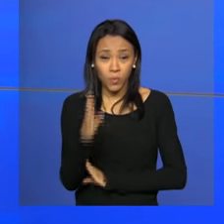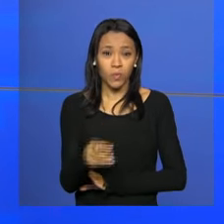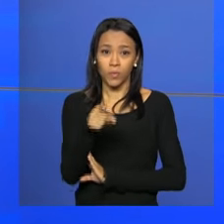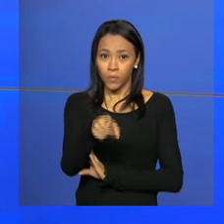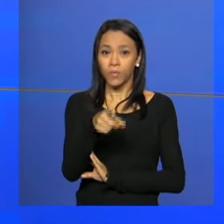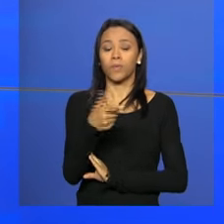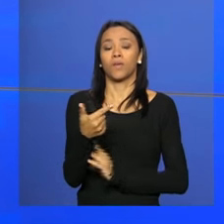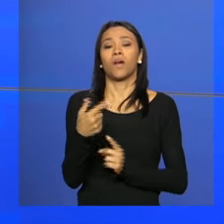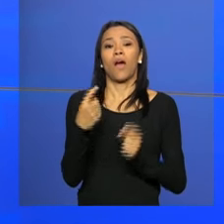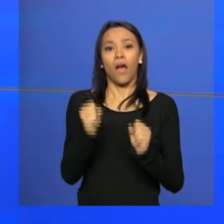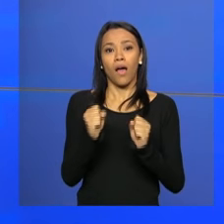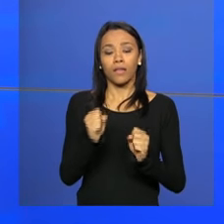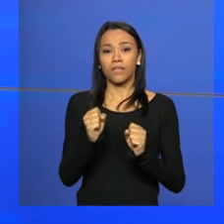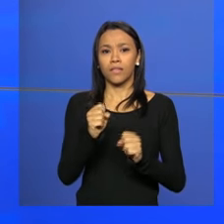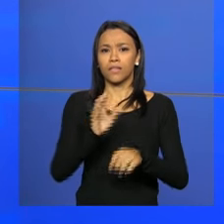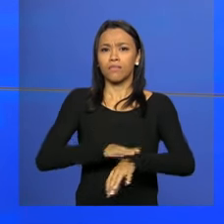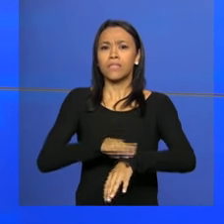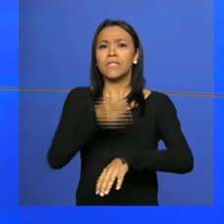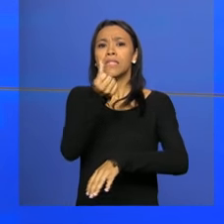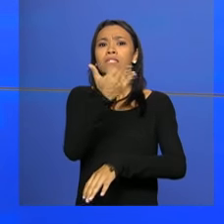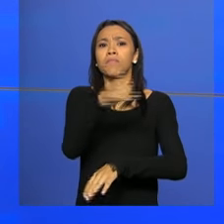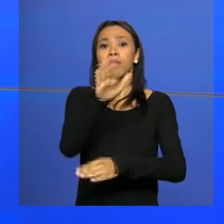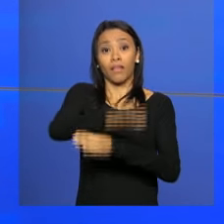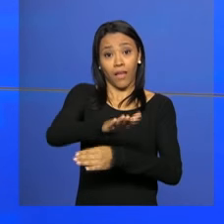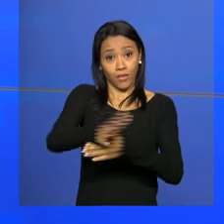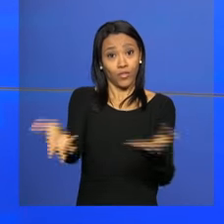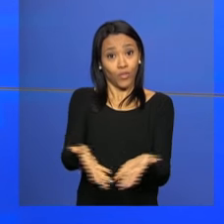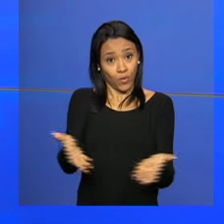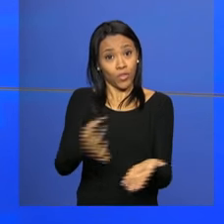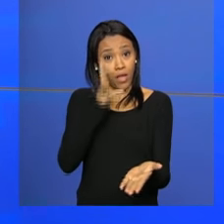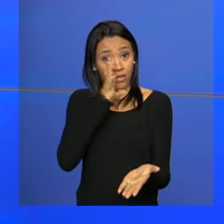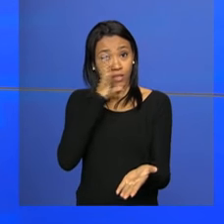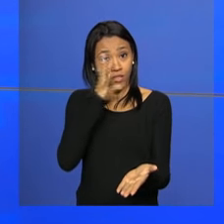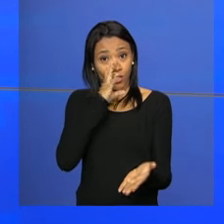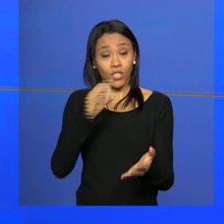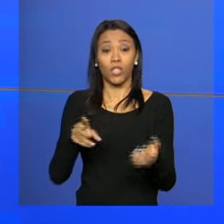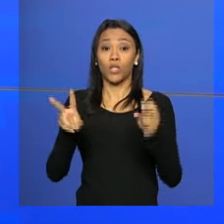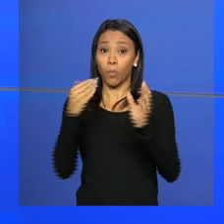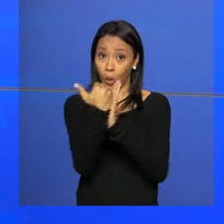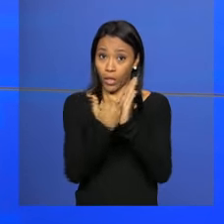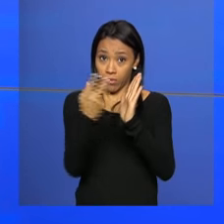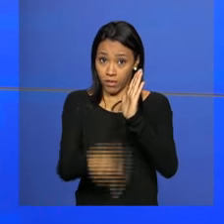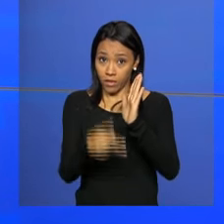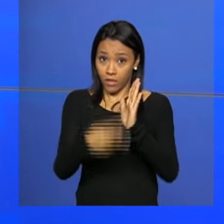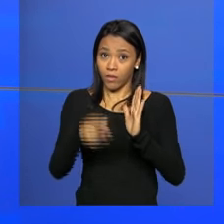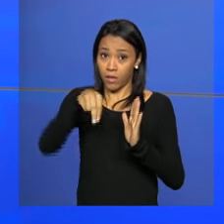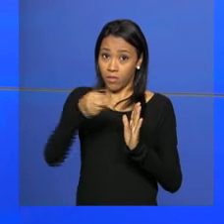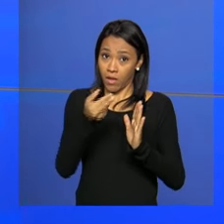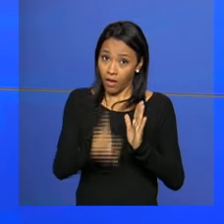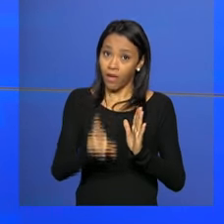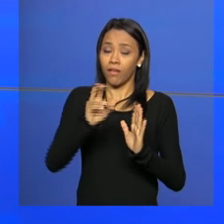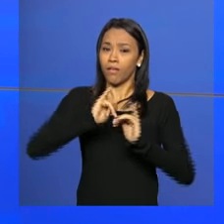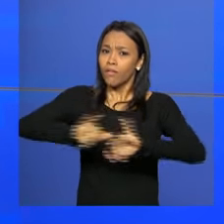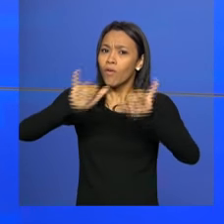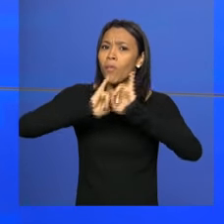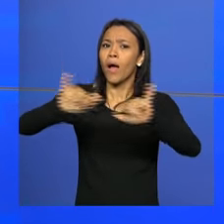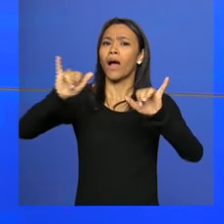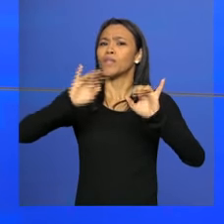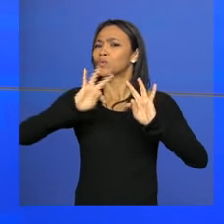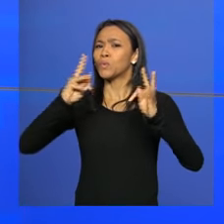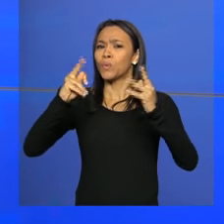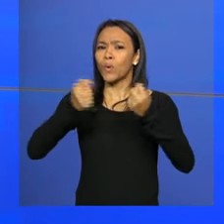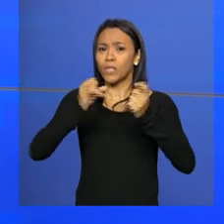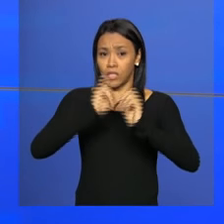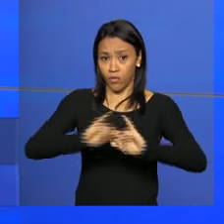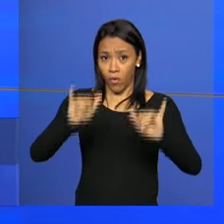Adir, logo mais às 6h30 da tarde de hoje, quando o programa Brasil em Pauta vai ser reprisado. Todas as informações sobre o Imposto de Renda estão na